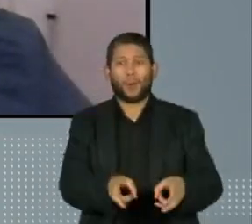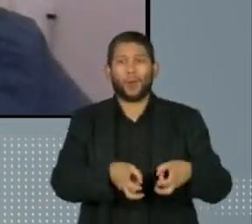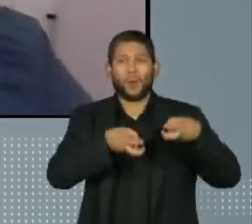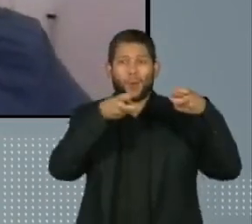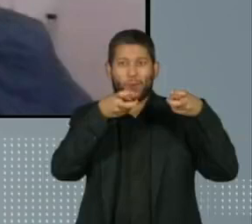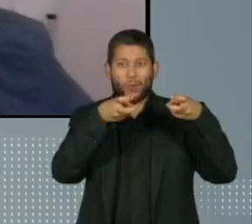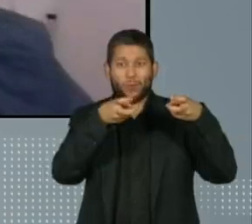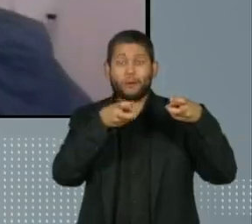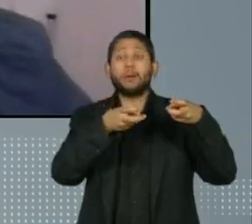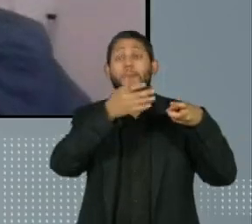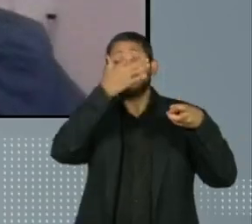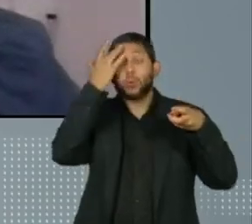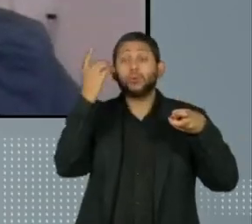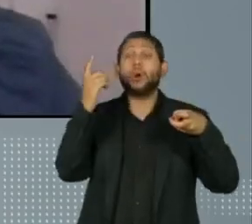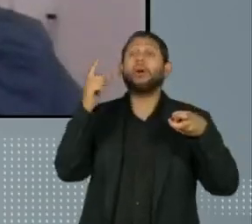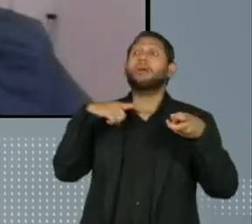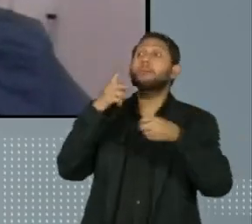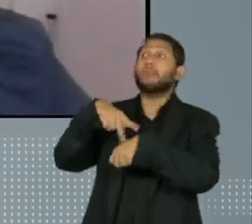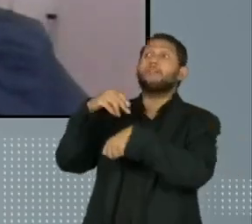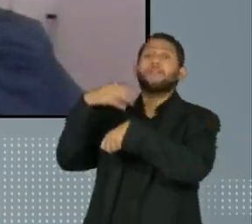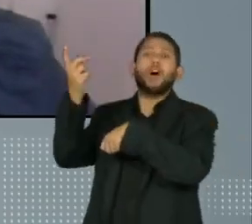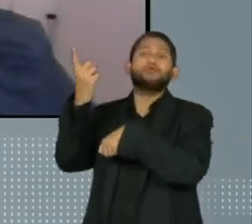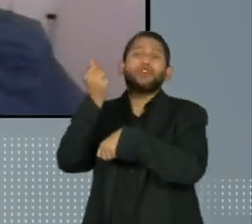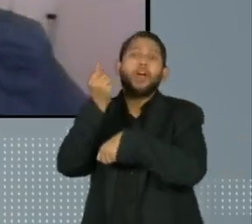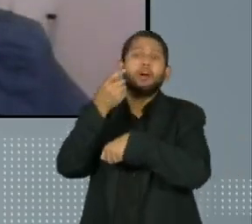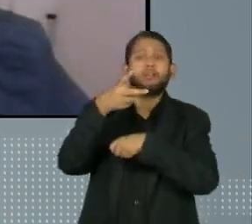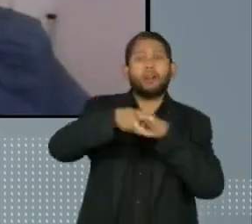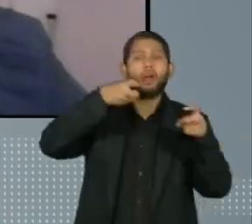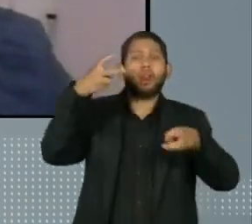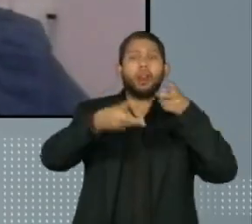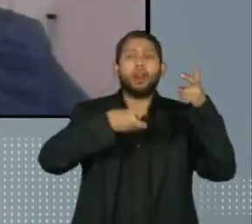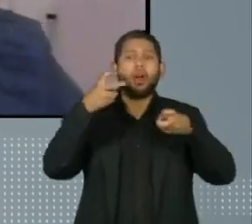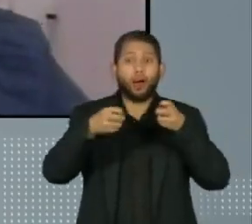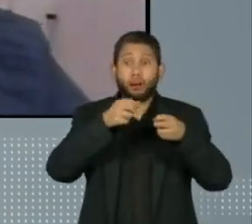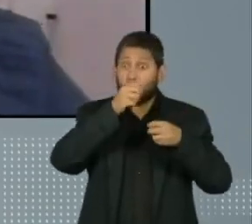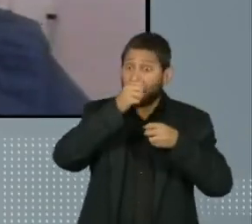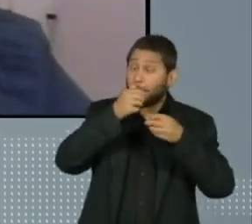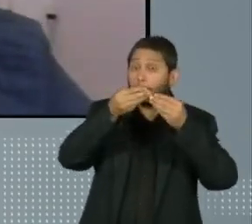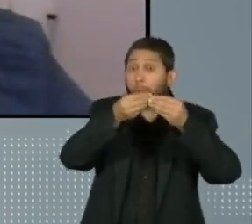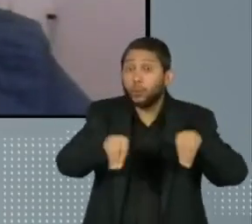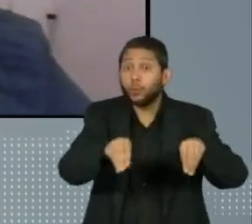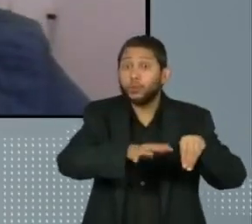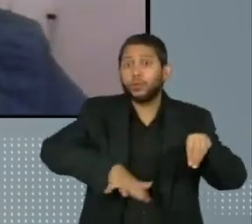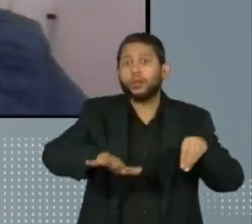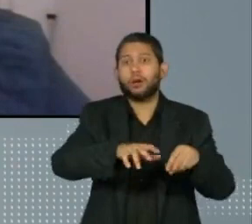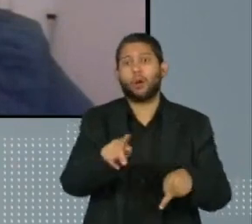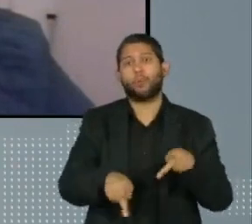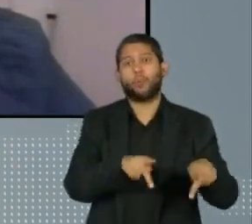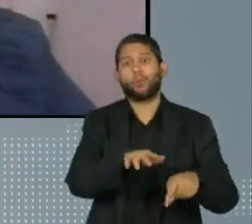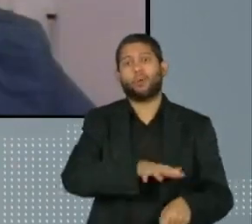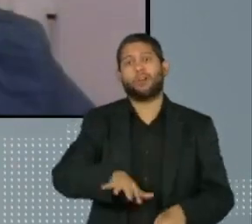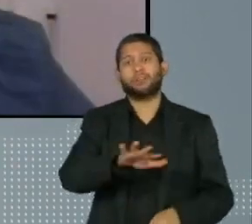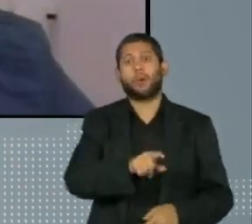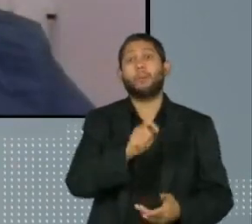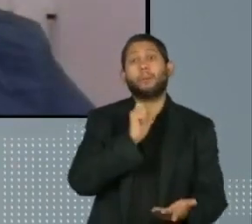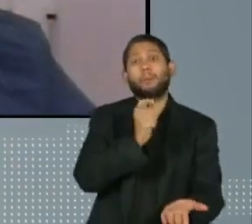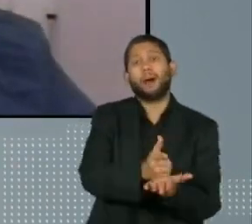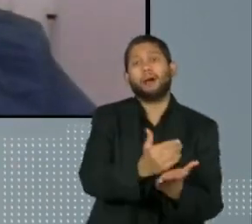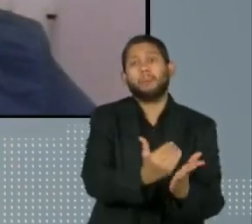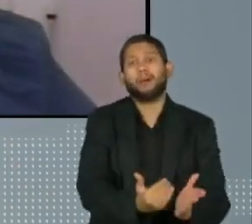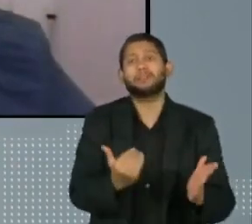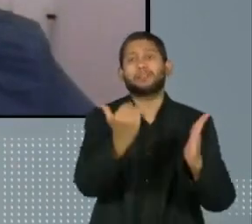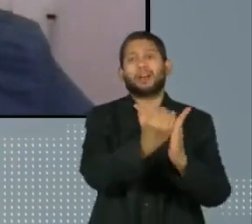apenas na mão dos acionistas, e esse lucro vai ocorrer ao custo da população, que vai pagar muito